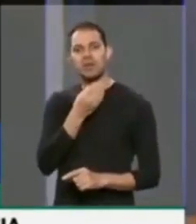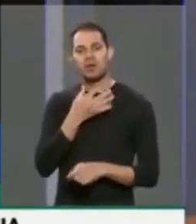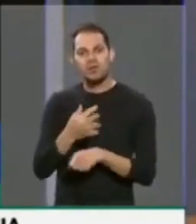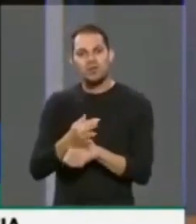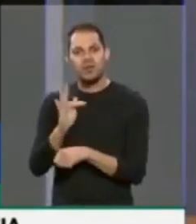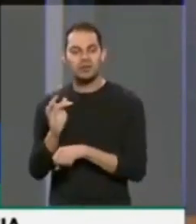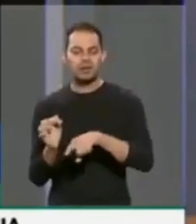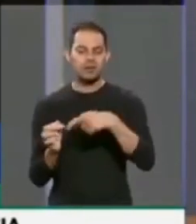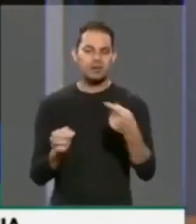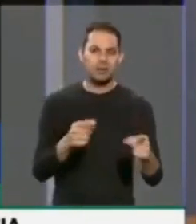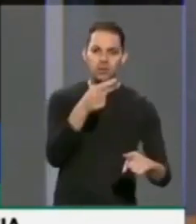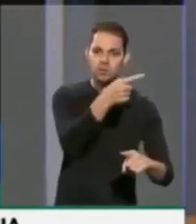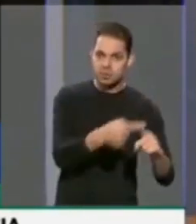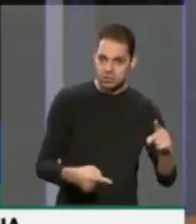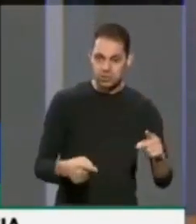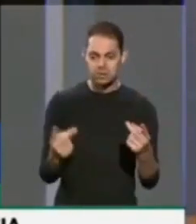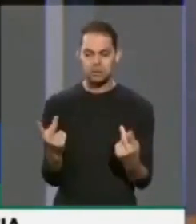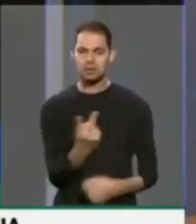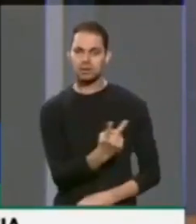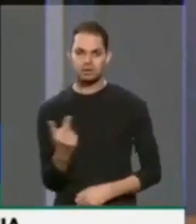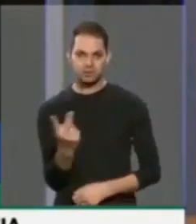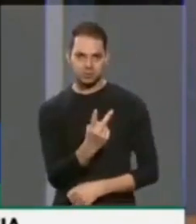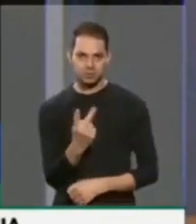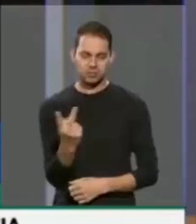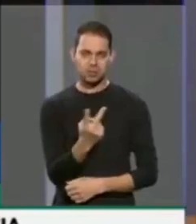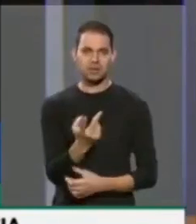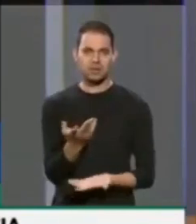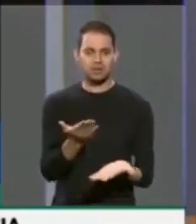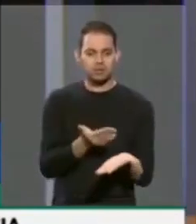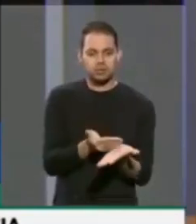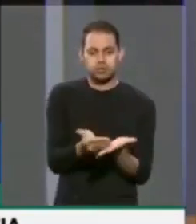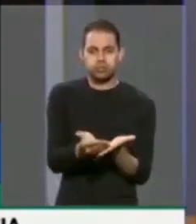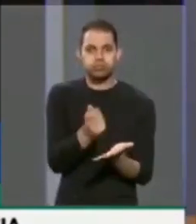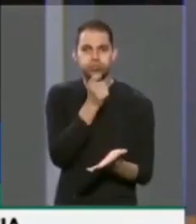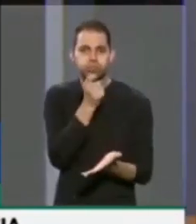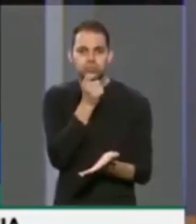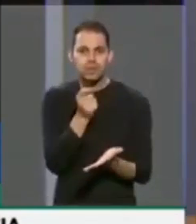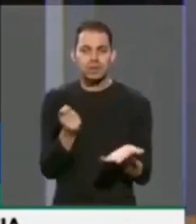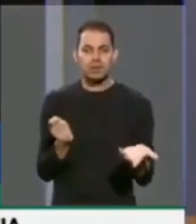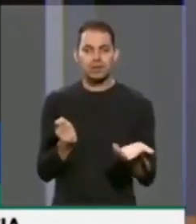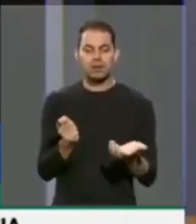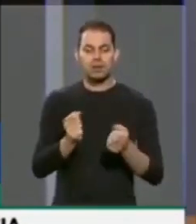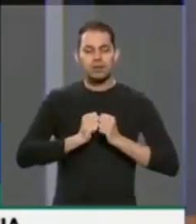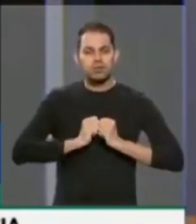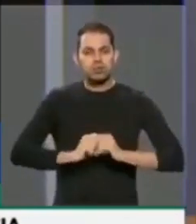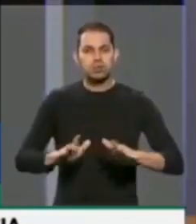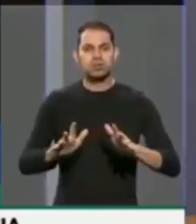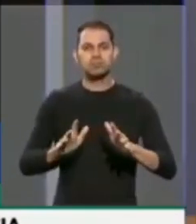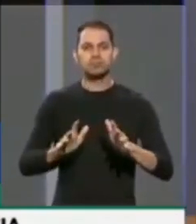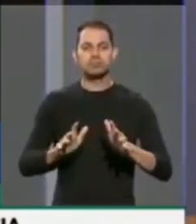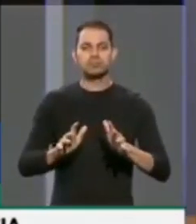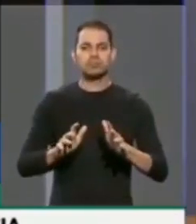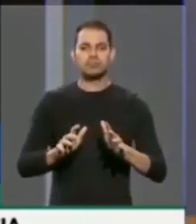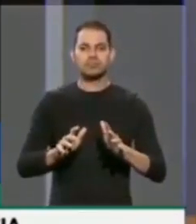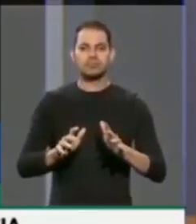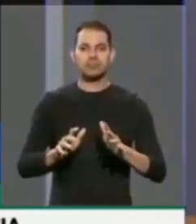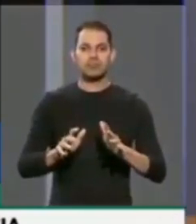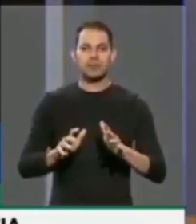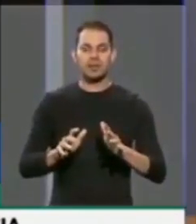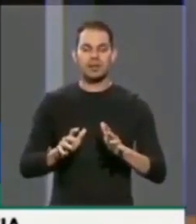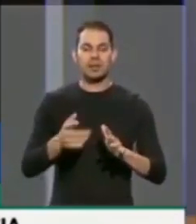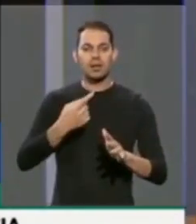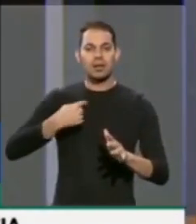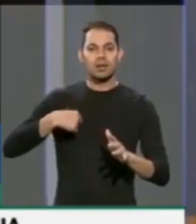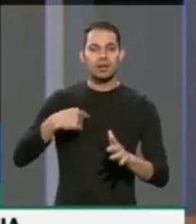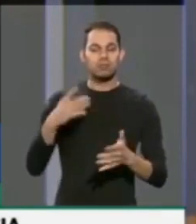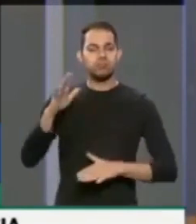um inquérito da censura, que ele já é natimorto, como bem disse, num surto, eu acredito, de lucidez